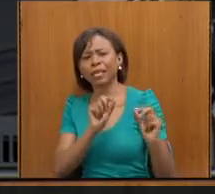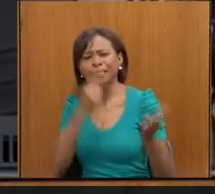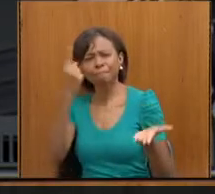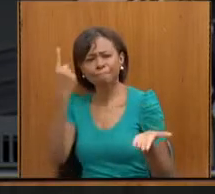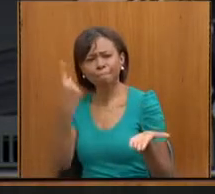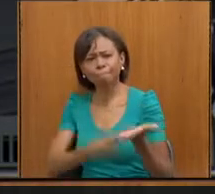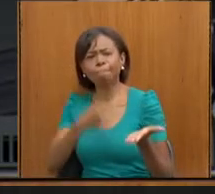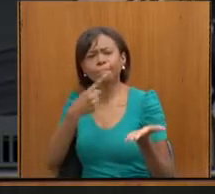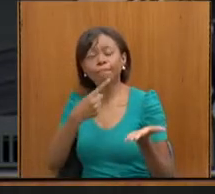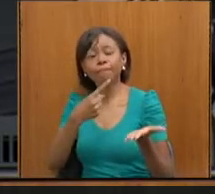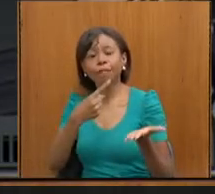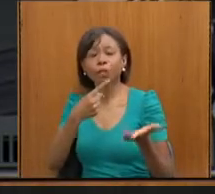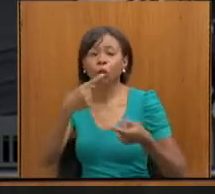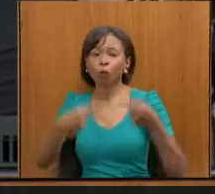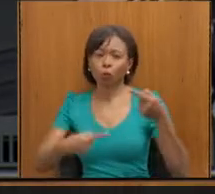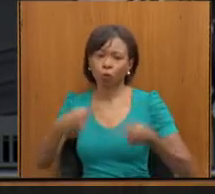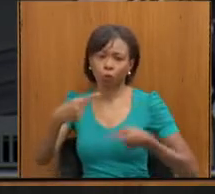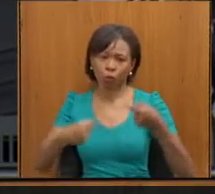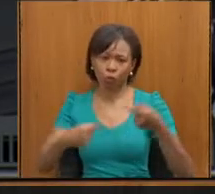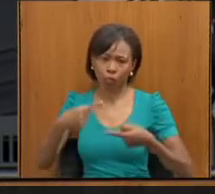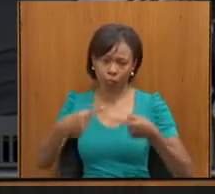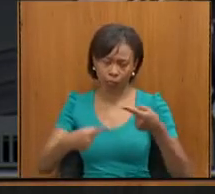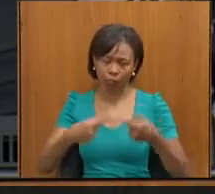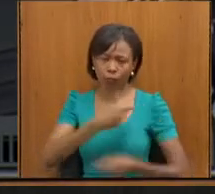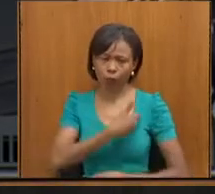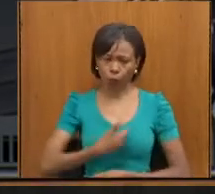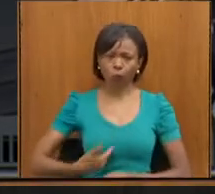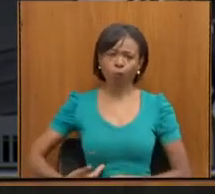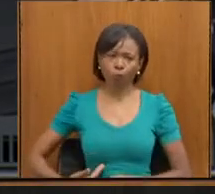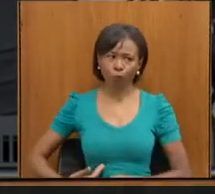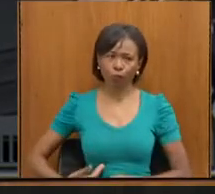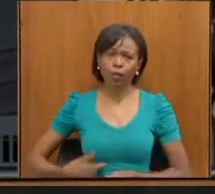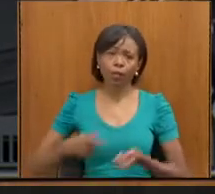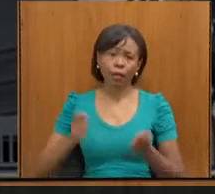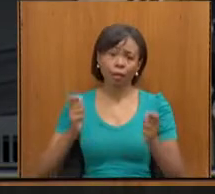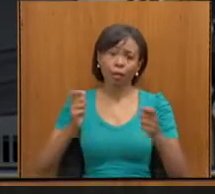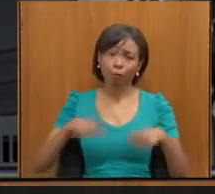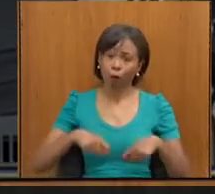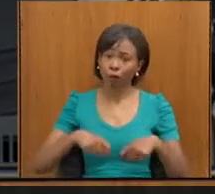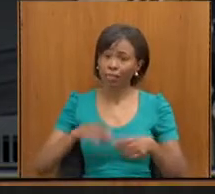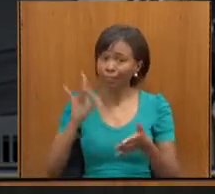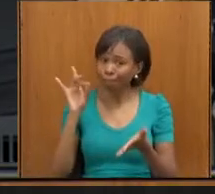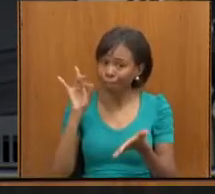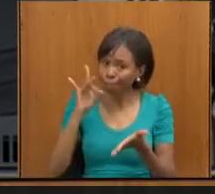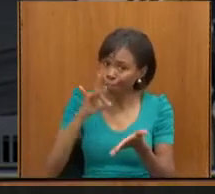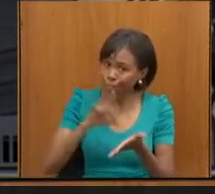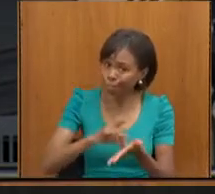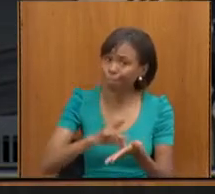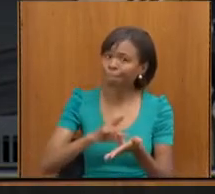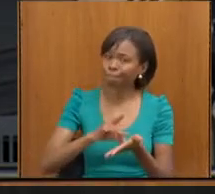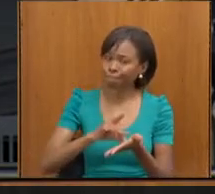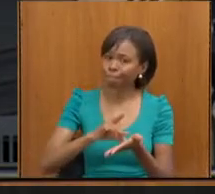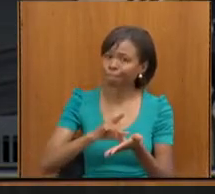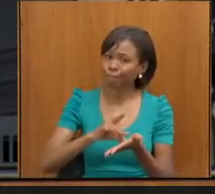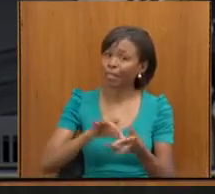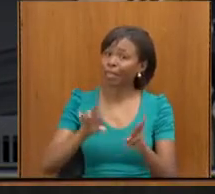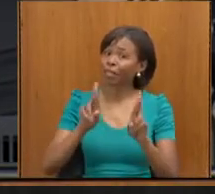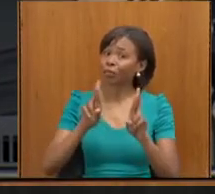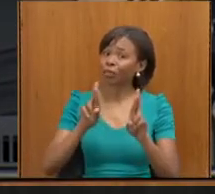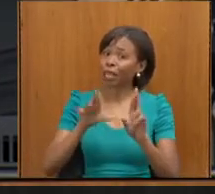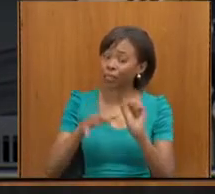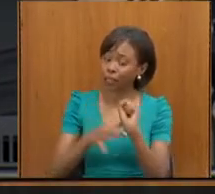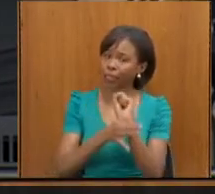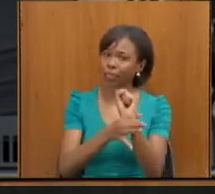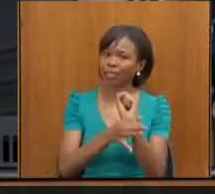às políticas públicas que levem, de fato, assegurem a garantia de